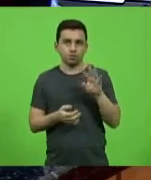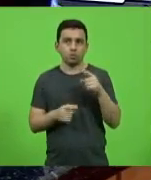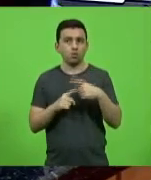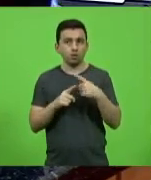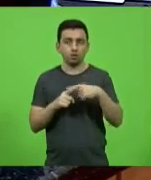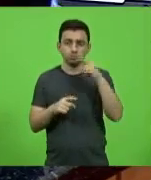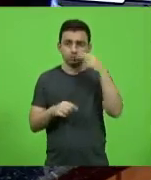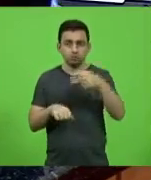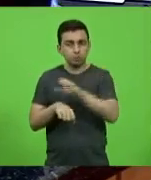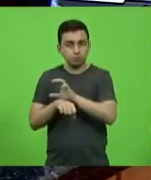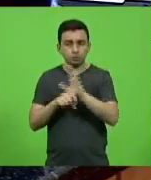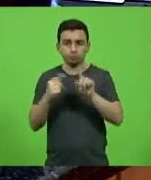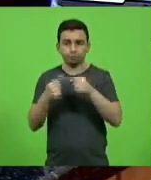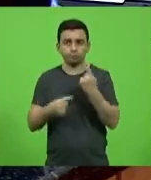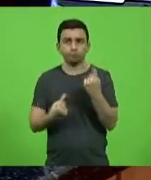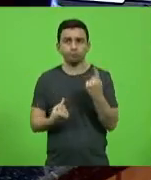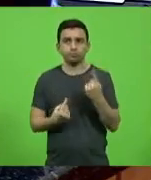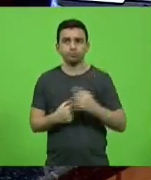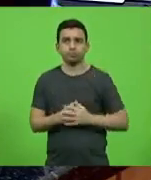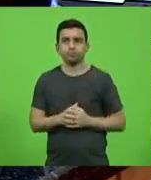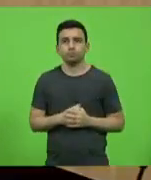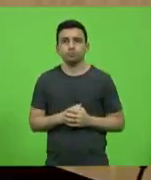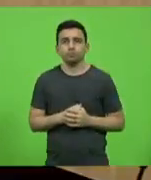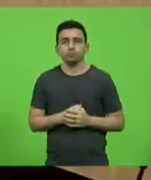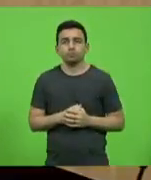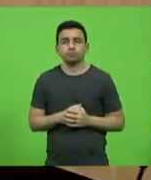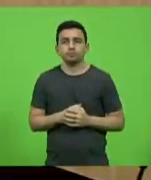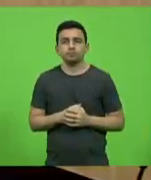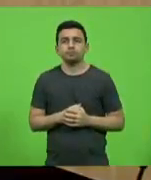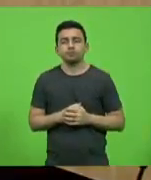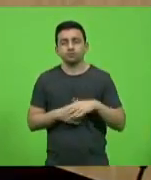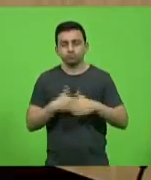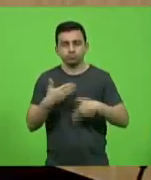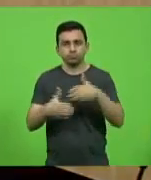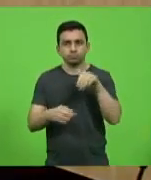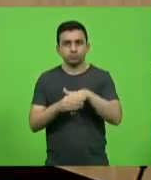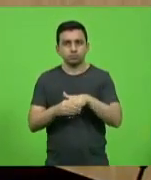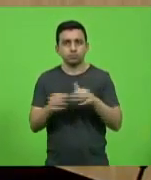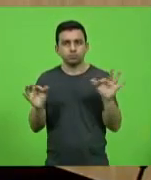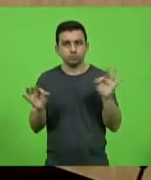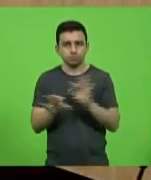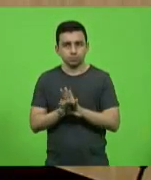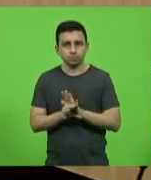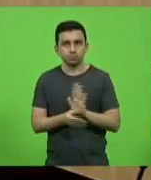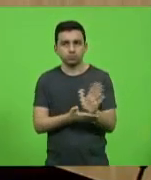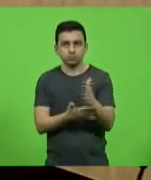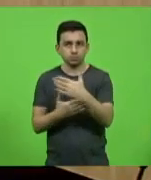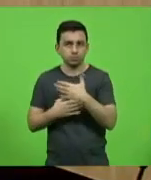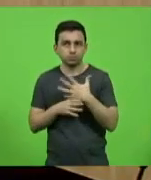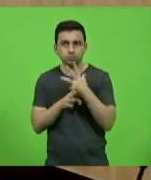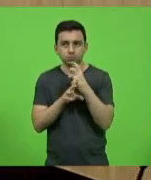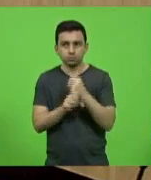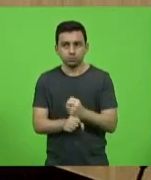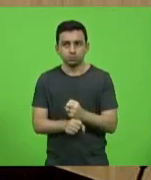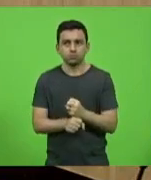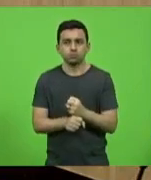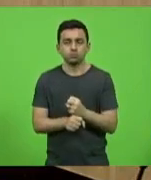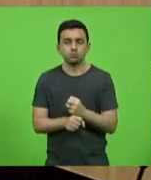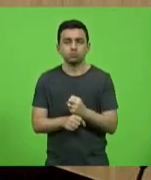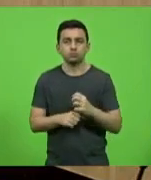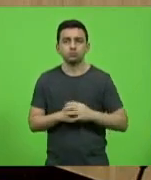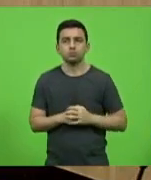inconstitucionalidade. Por isso, o é parcial. Encaminhada a votação, encerrada a votação, colhemos o resultado, o resultado vai na forma do